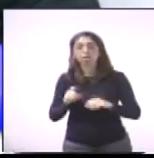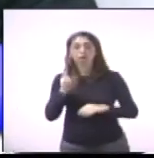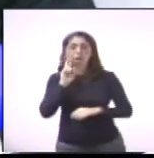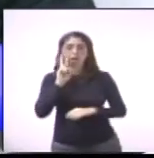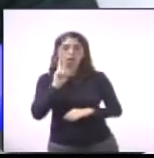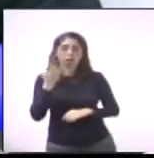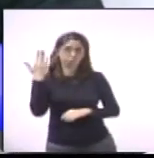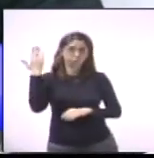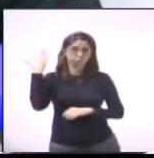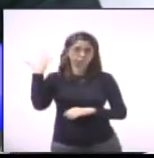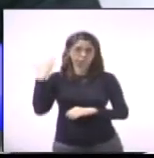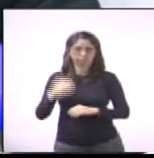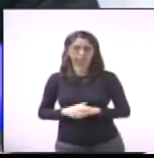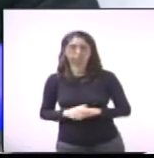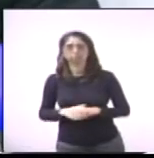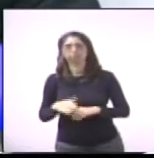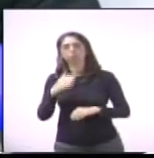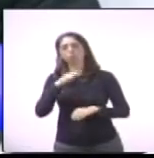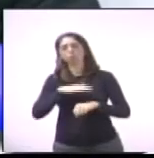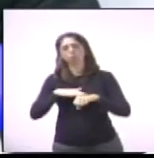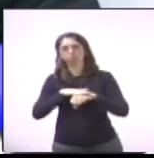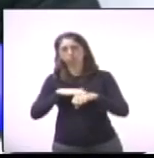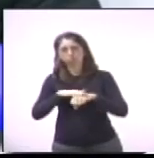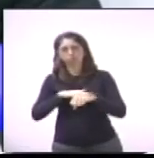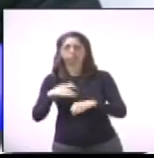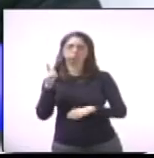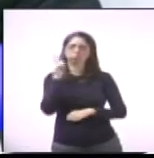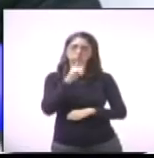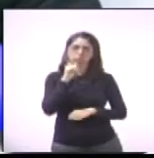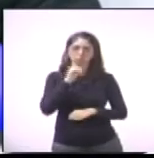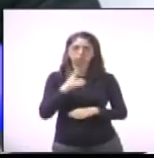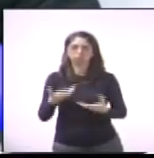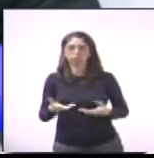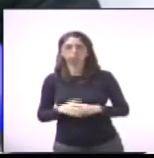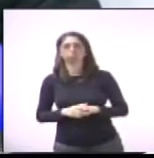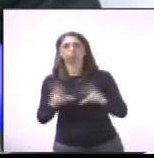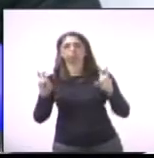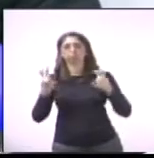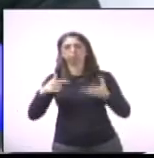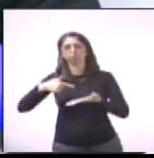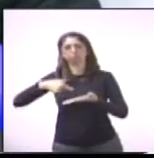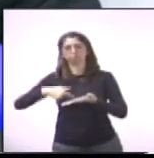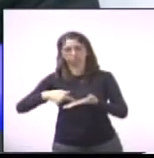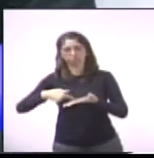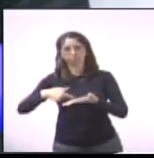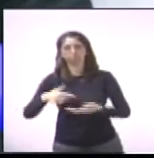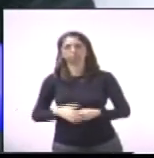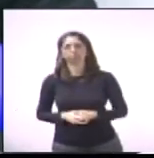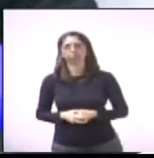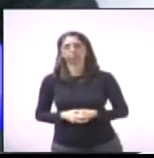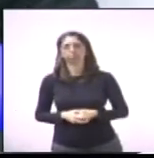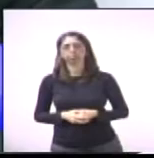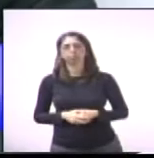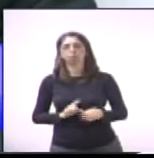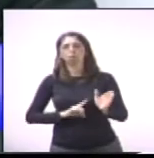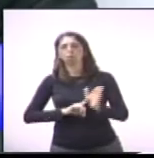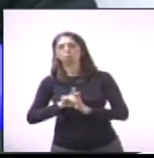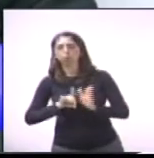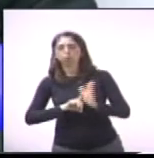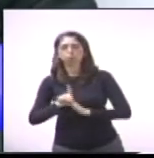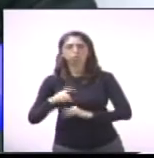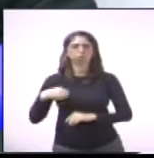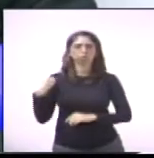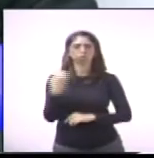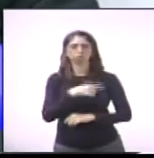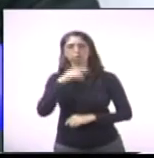algumas autoridades representativas da área do petróleo, enfim, levar as nossas indagações aqui da nossa